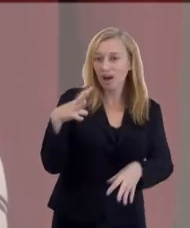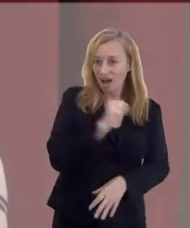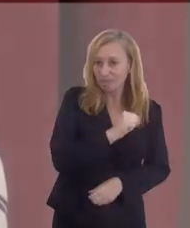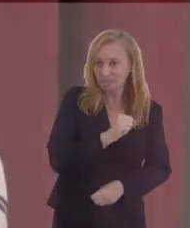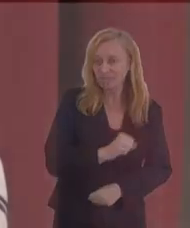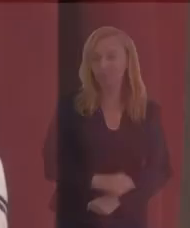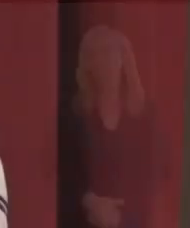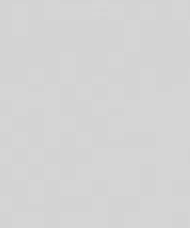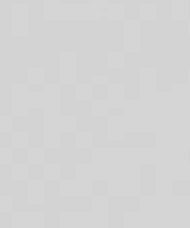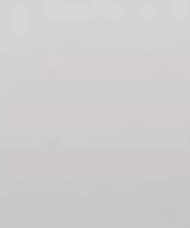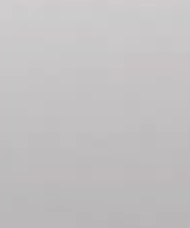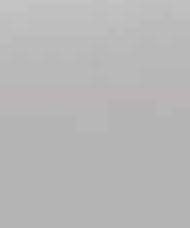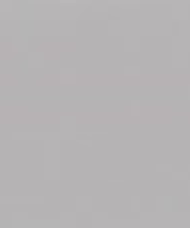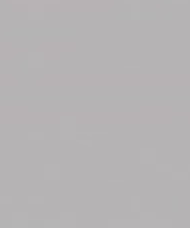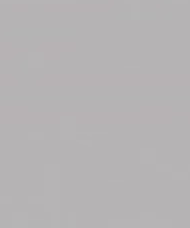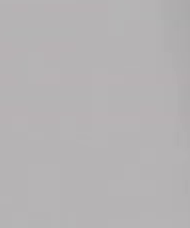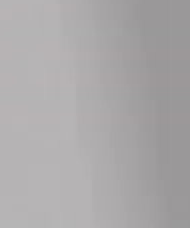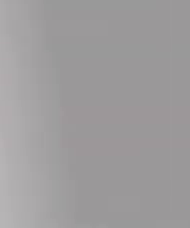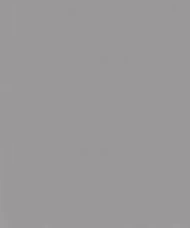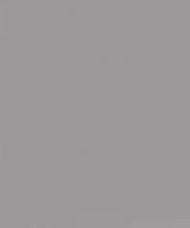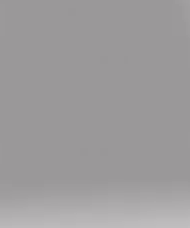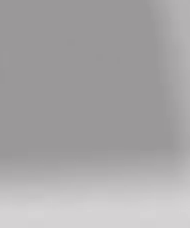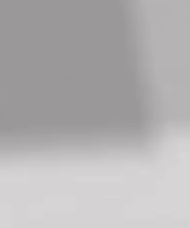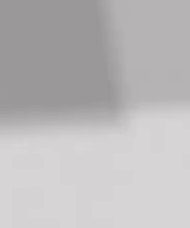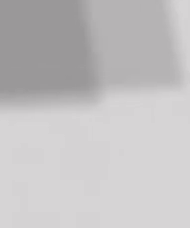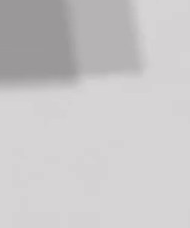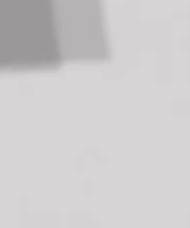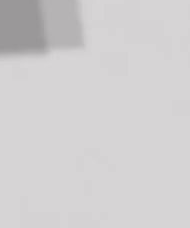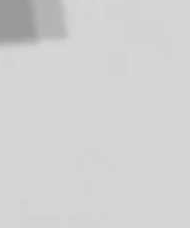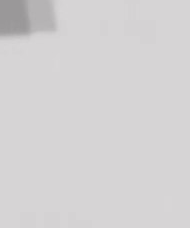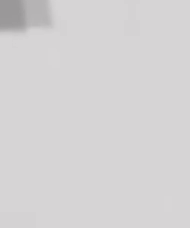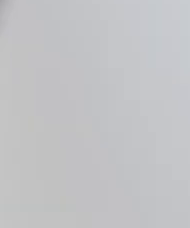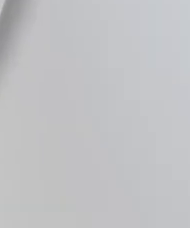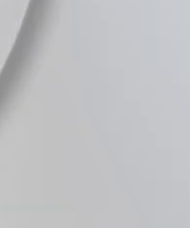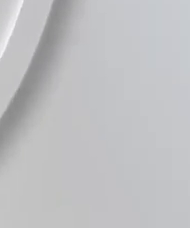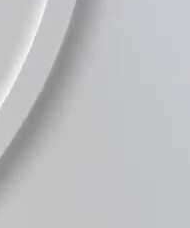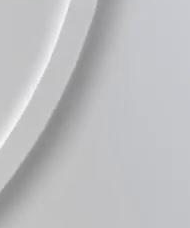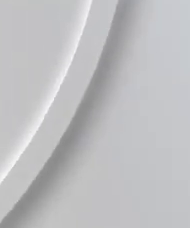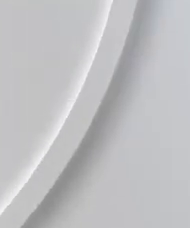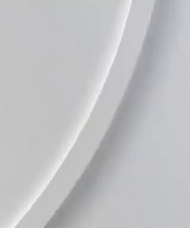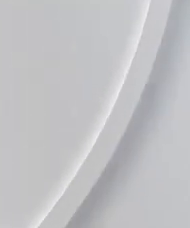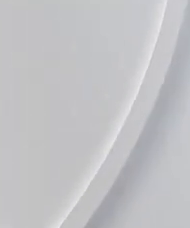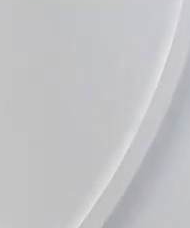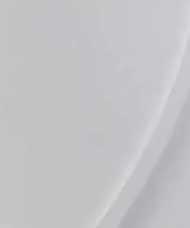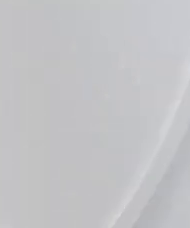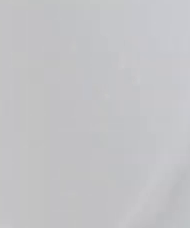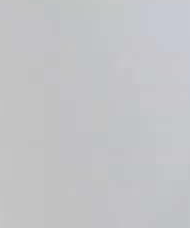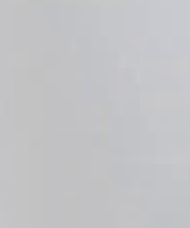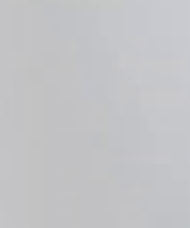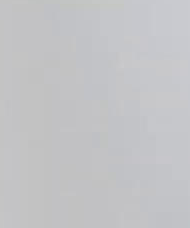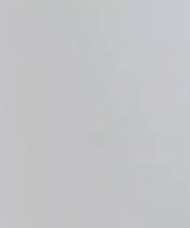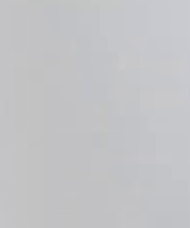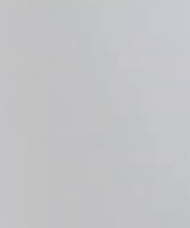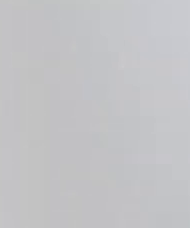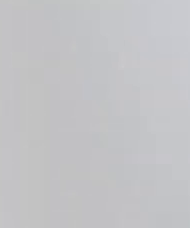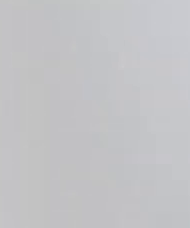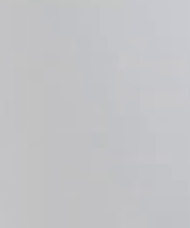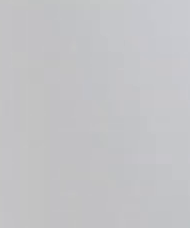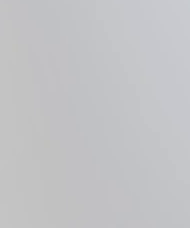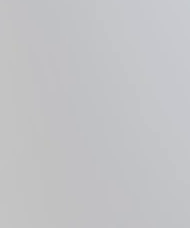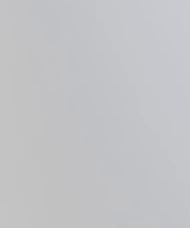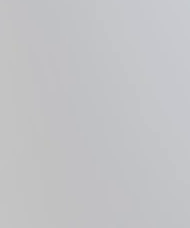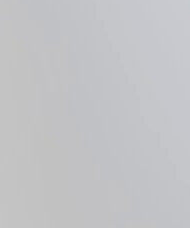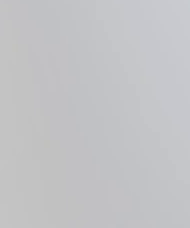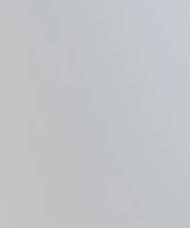estamos de volta. A próxima.